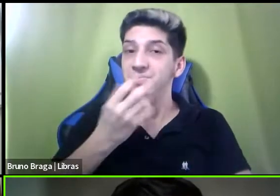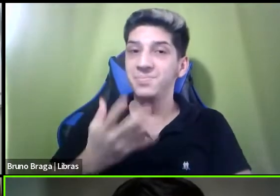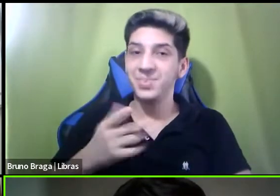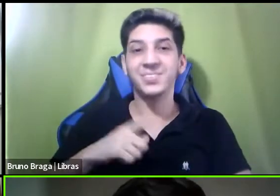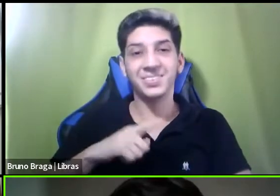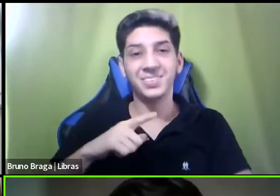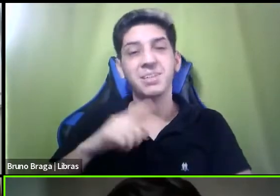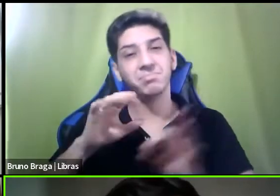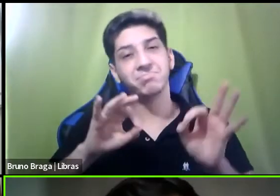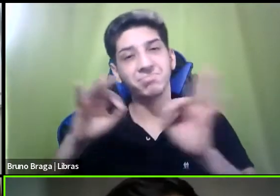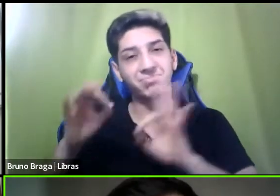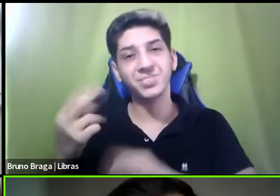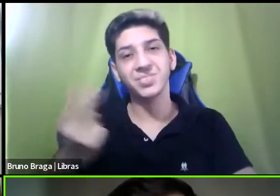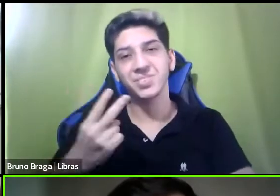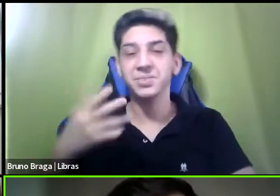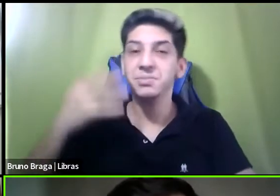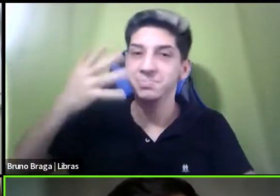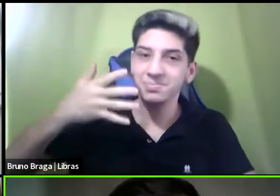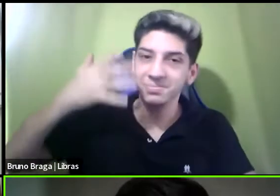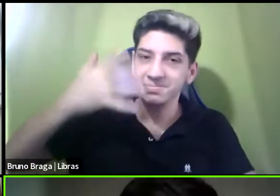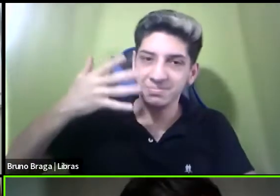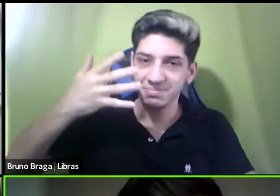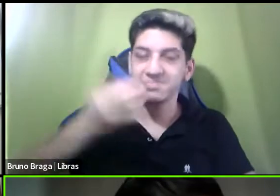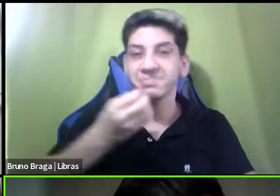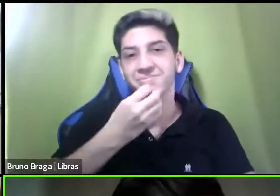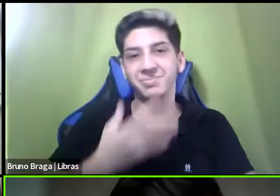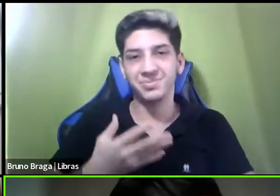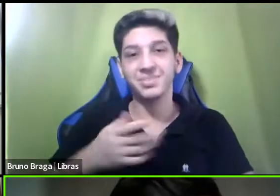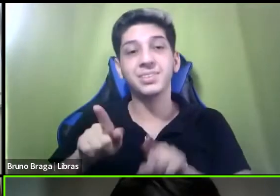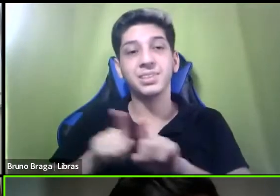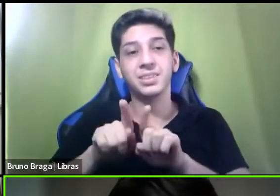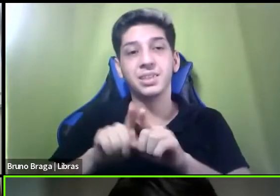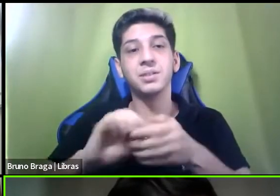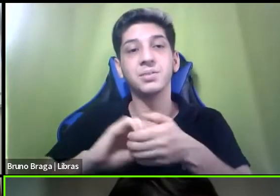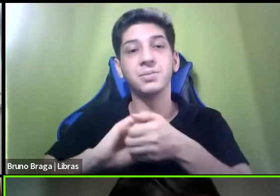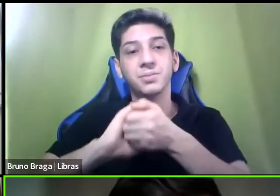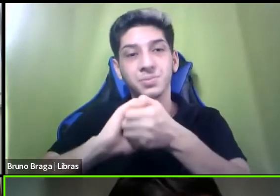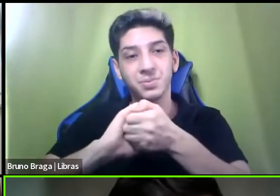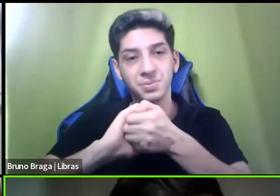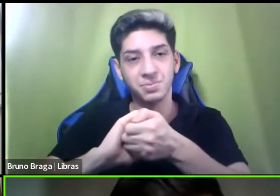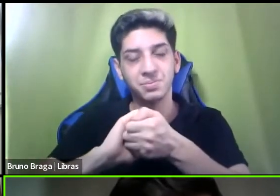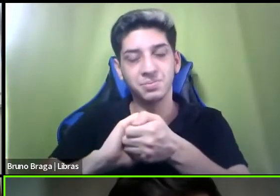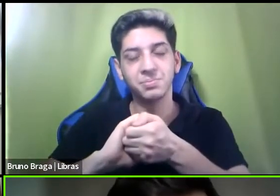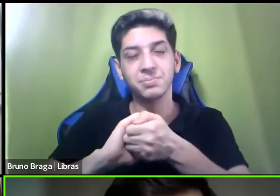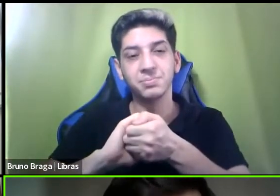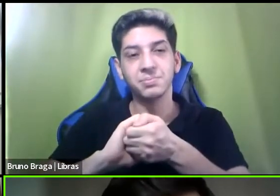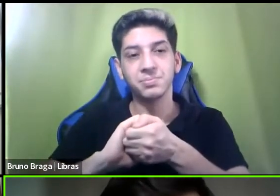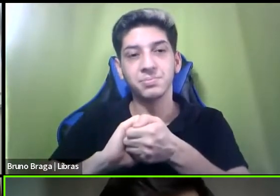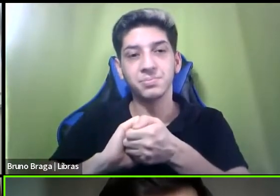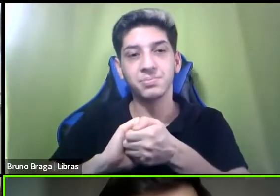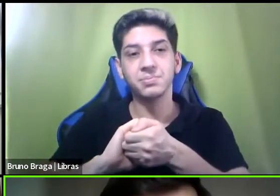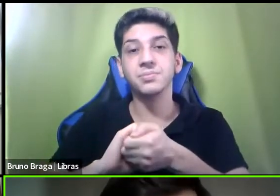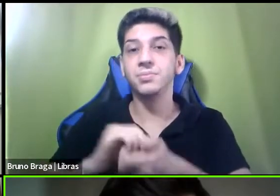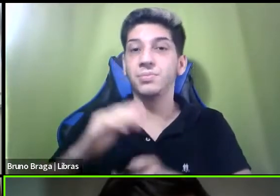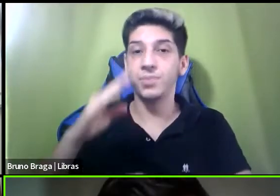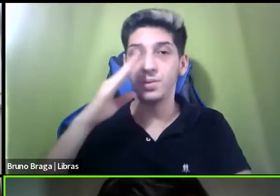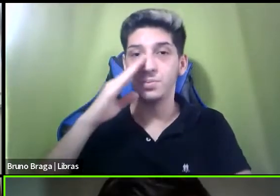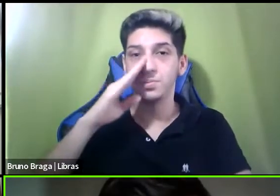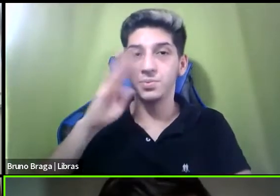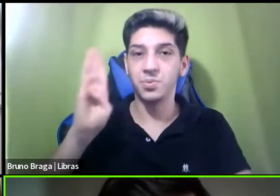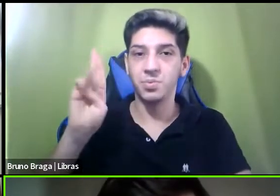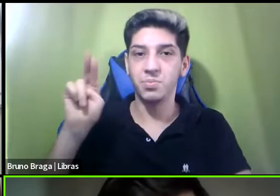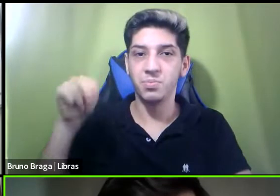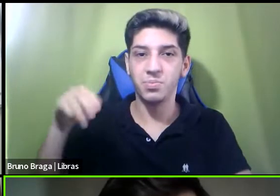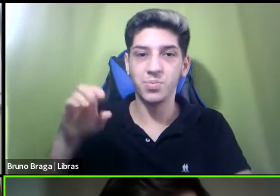ouvir as duas aí eu cumprimento também aqui eu estendo também os meus cumprimentos para o Bruno e para a